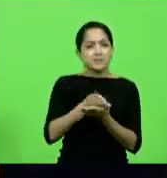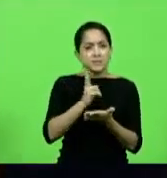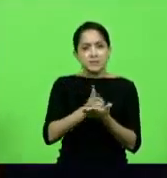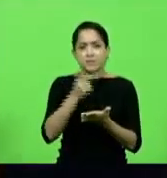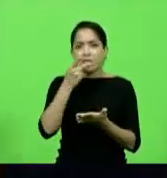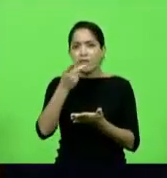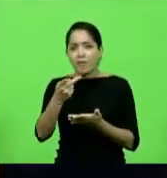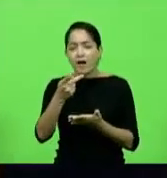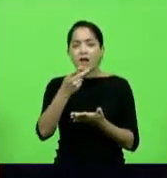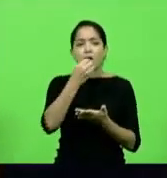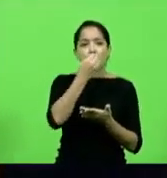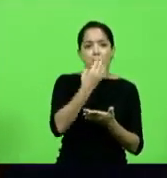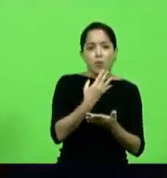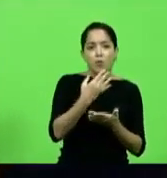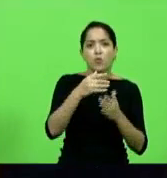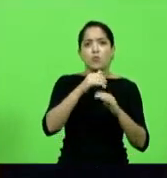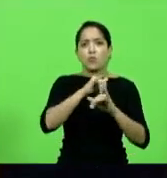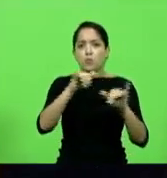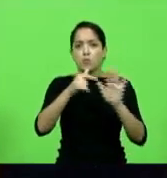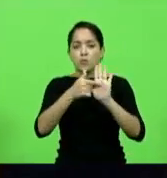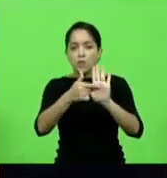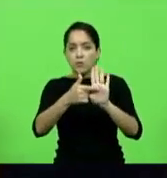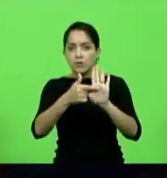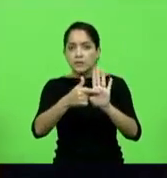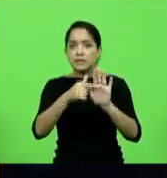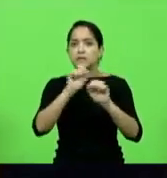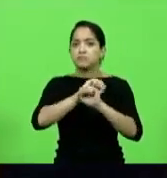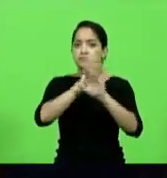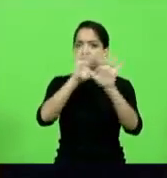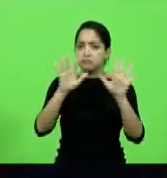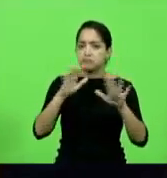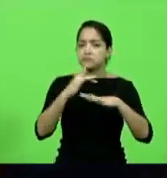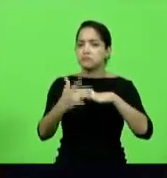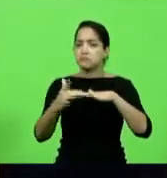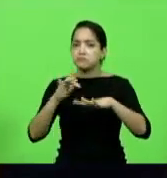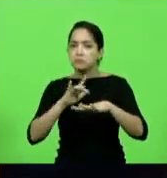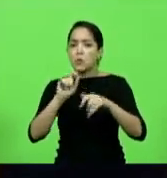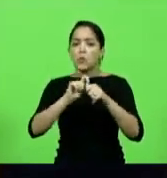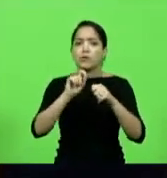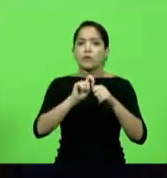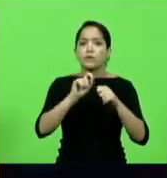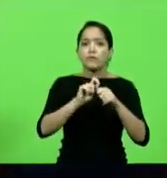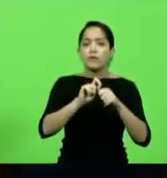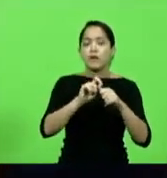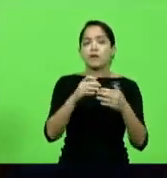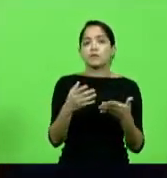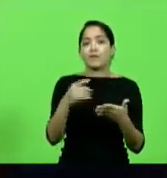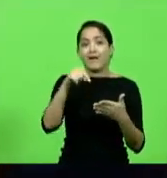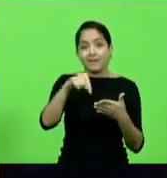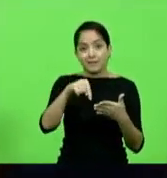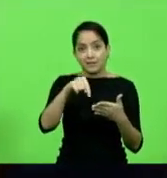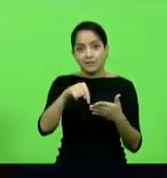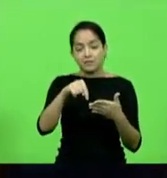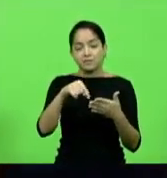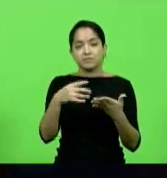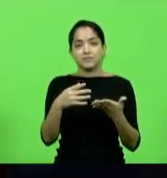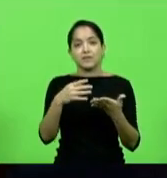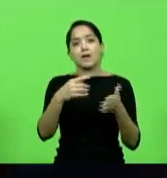a gente comunica através da transparência das redes sociais aquilo que é feito dentro dos nossos gabinetes a pergunta está lá